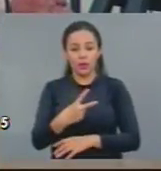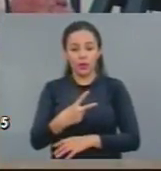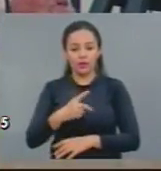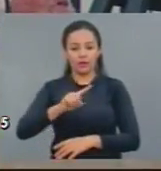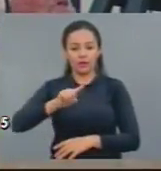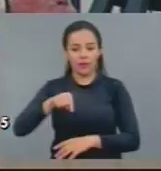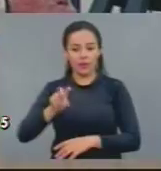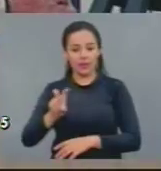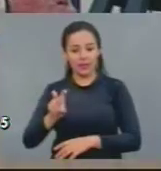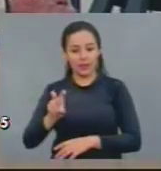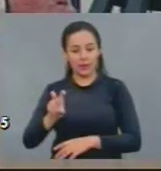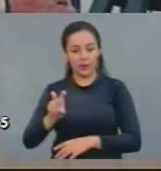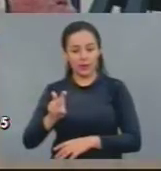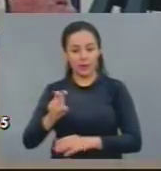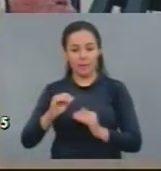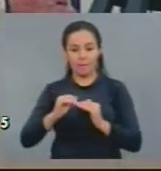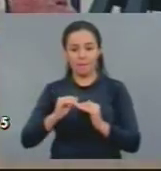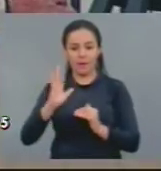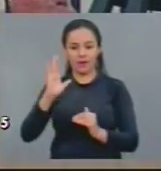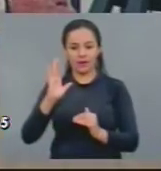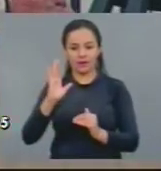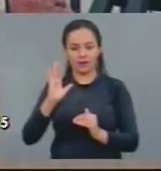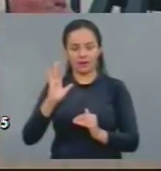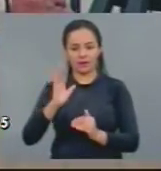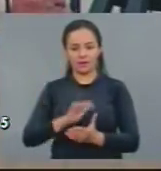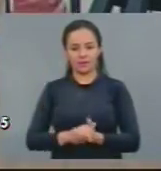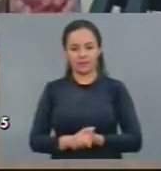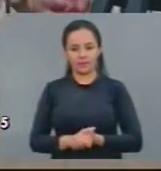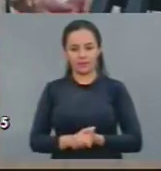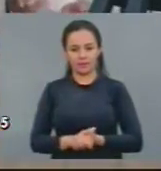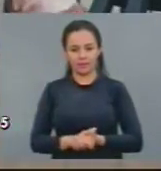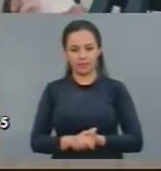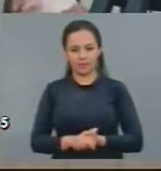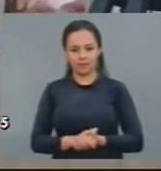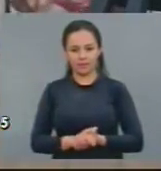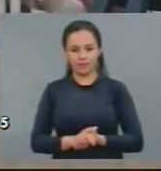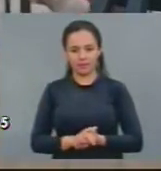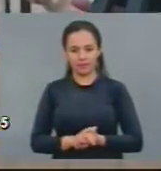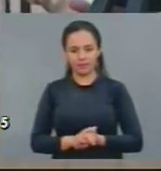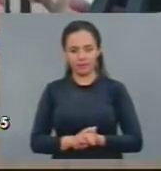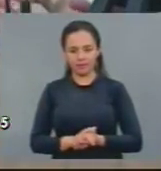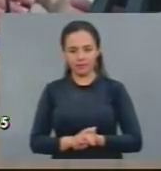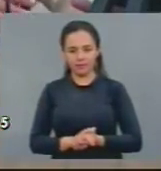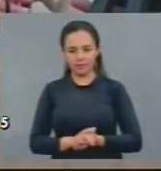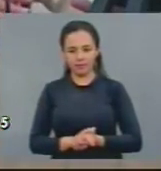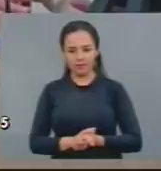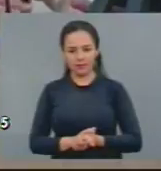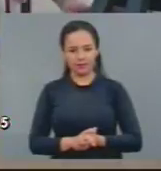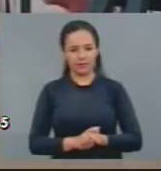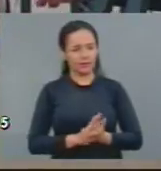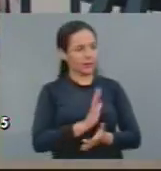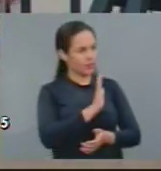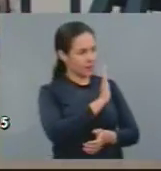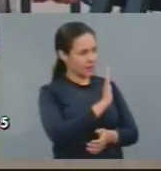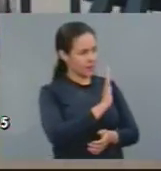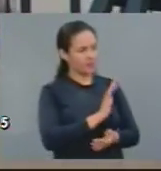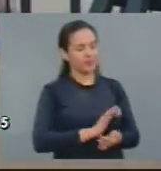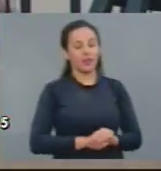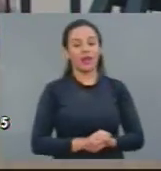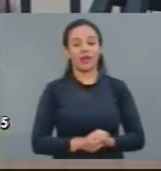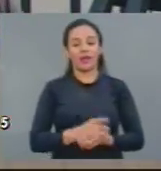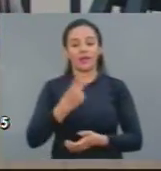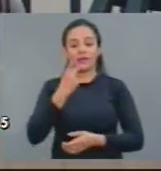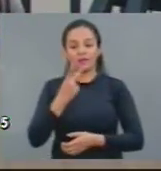doce do que plantação de arroz. Não, tudo bem, tudo bem, mas veja só. Aí vem o assunto